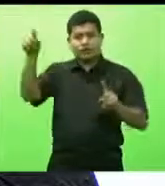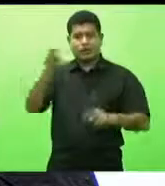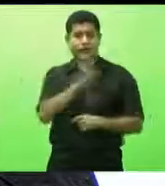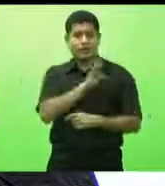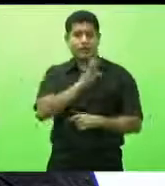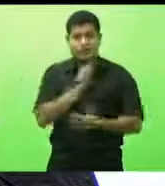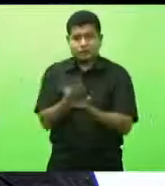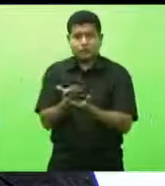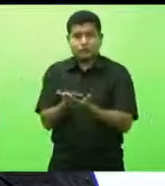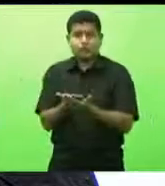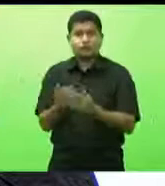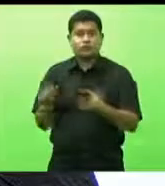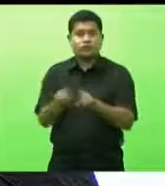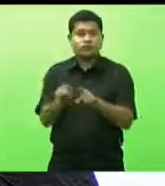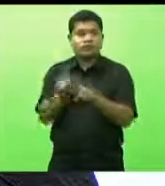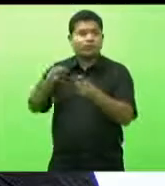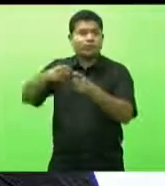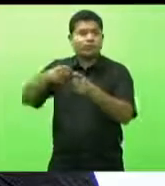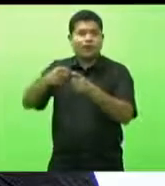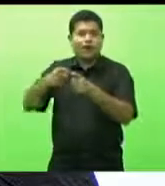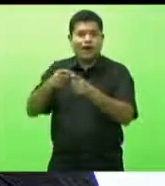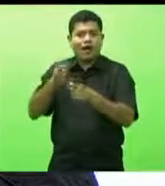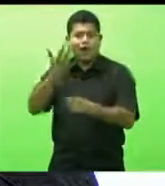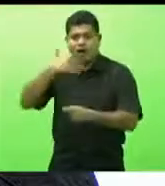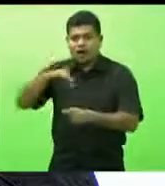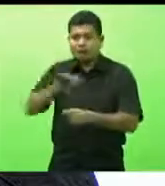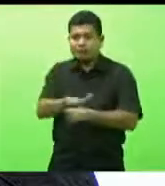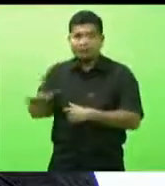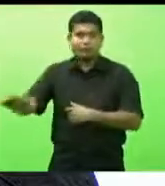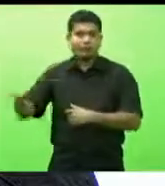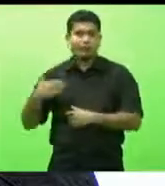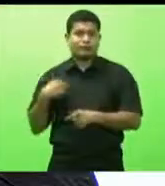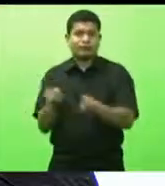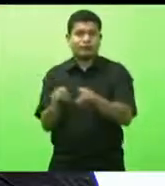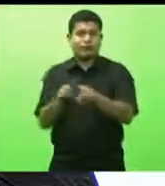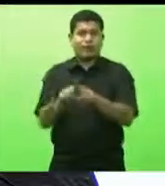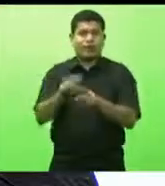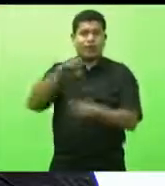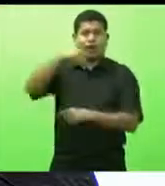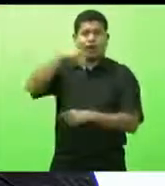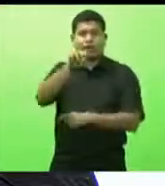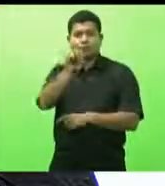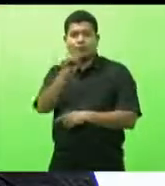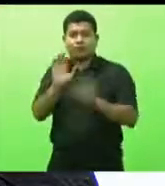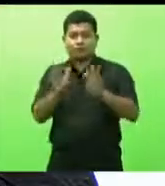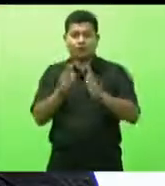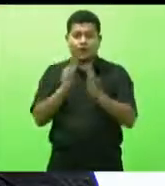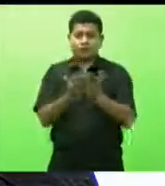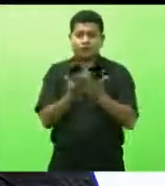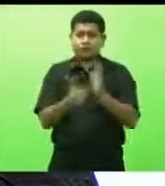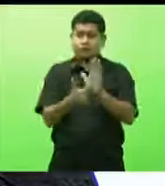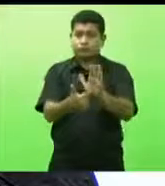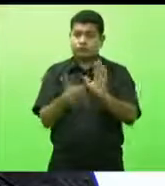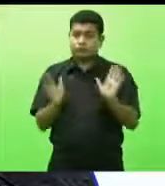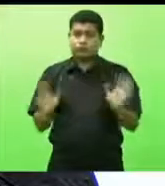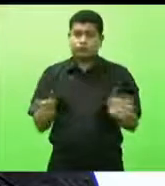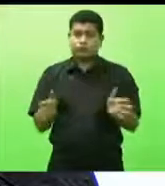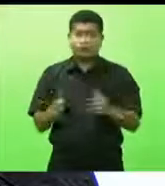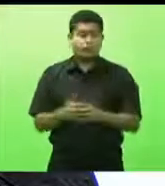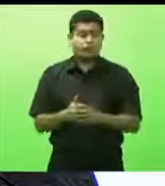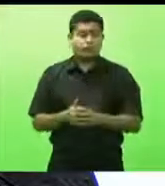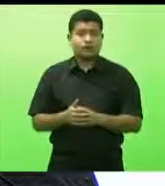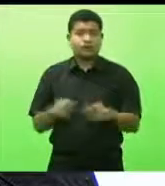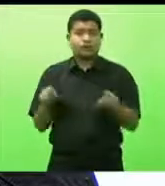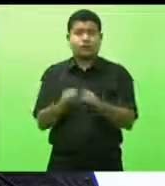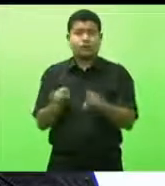posicionamentos da Organização Mundial de Saúde, da Unicef. Então, fica essa preocupação. e, além disso, de cinco a onze anos que haja também um